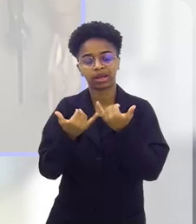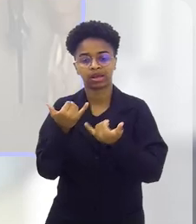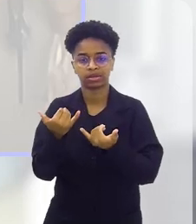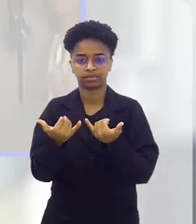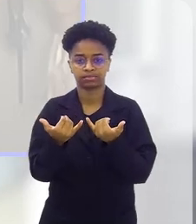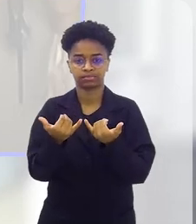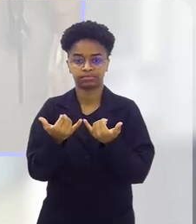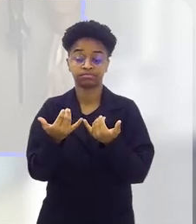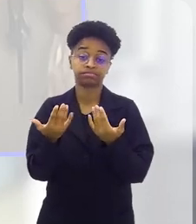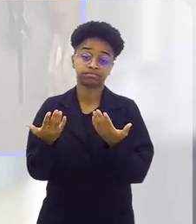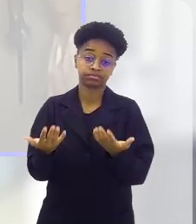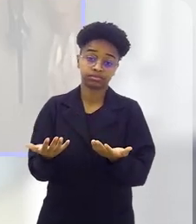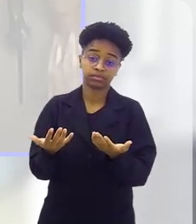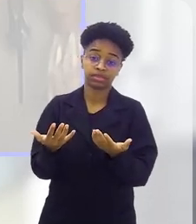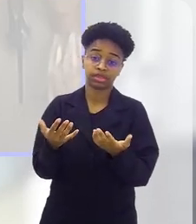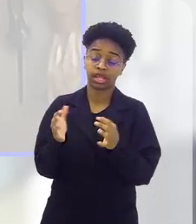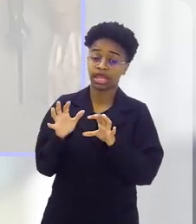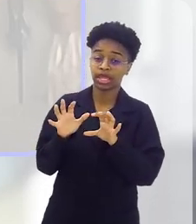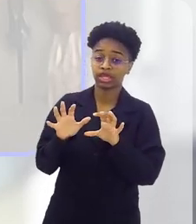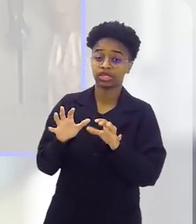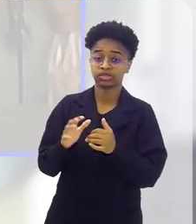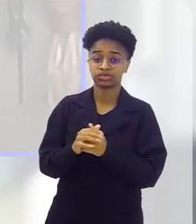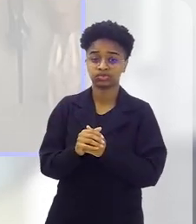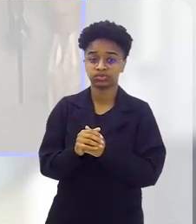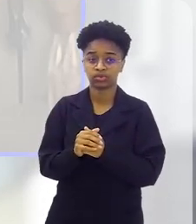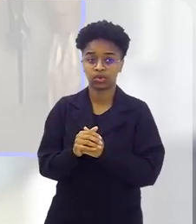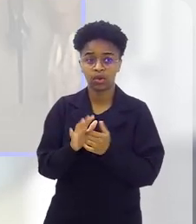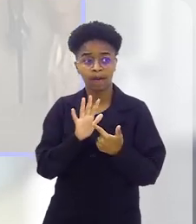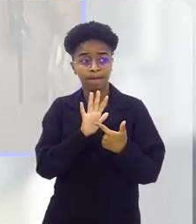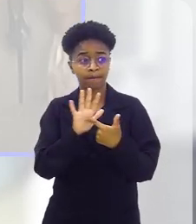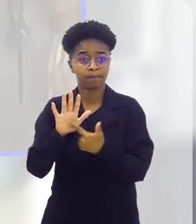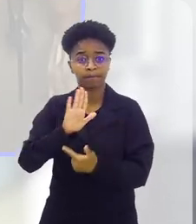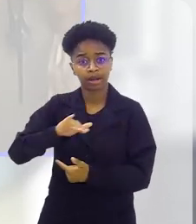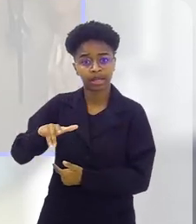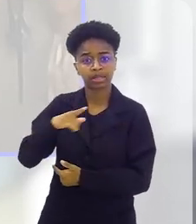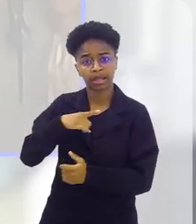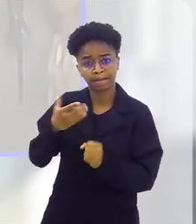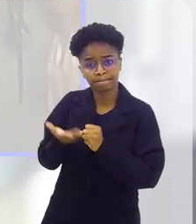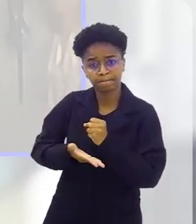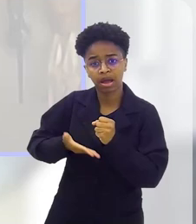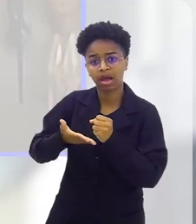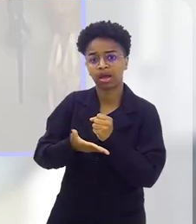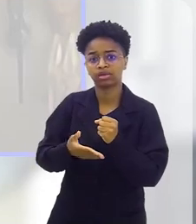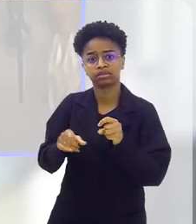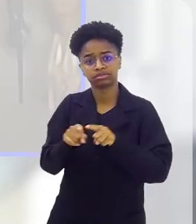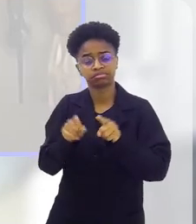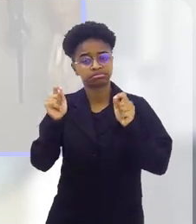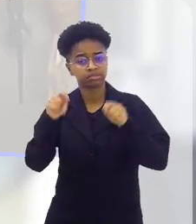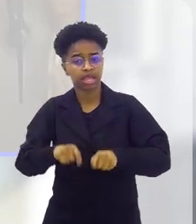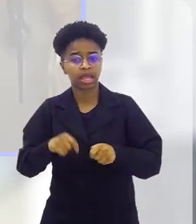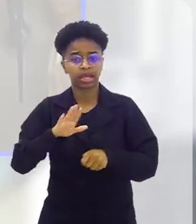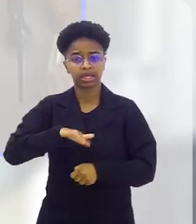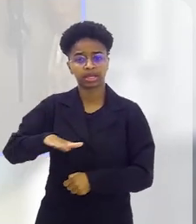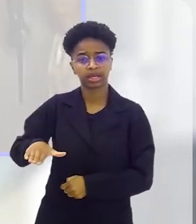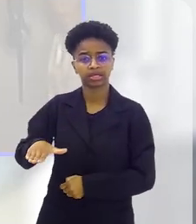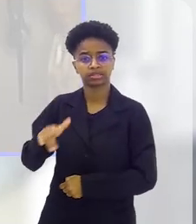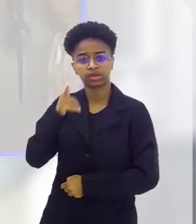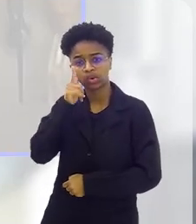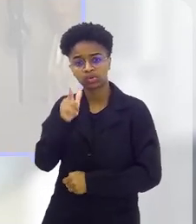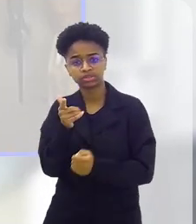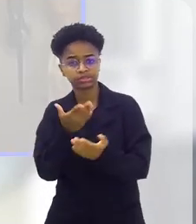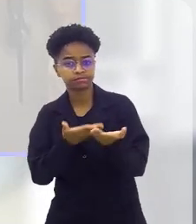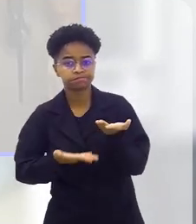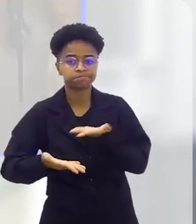brincadeiras, né? Que isso vai trazer para a criança, assim, uma base para ela se tornar